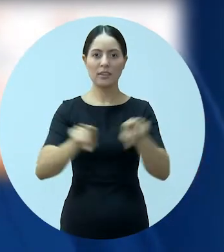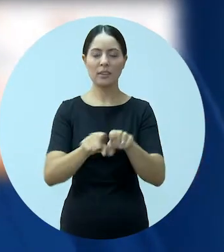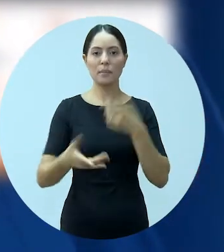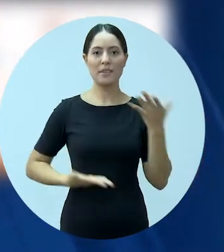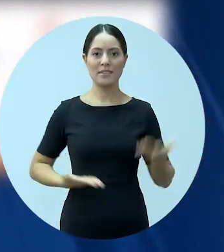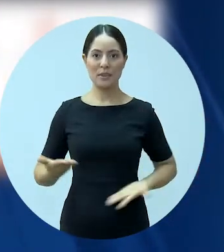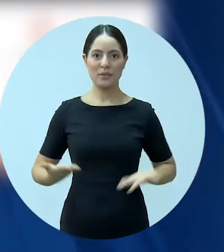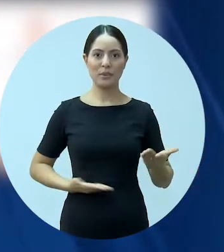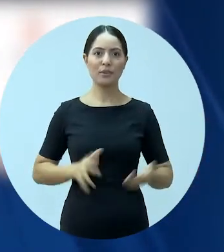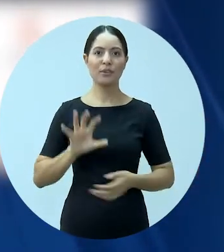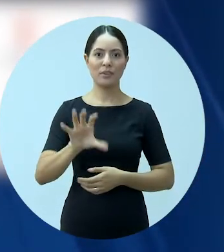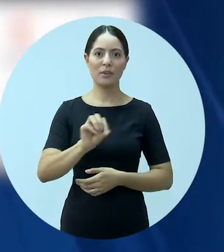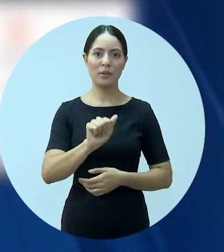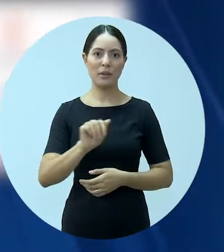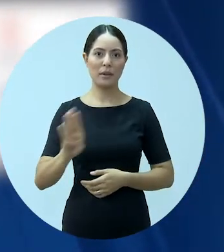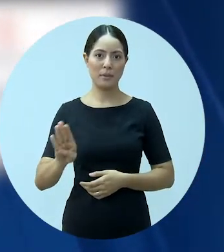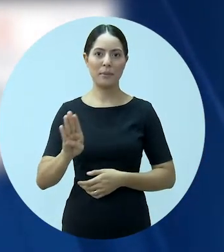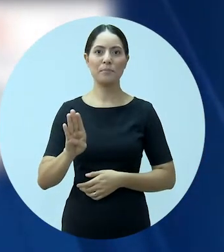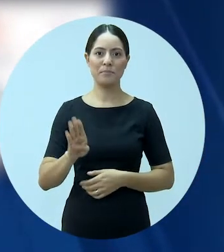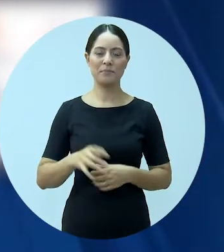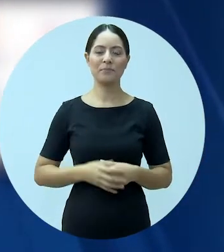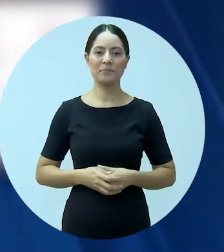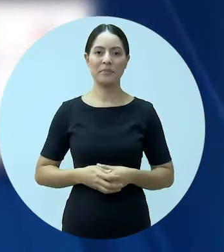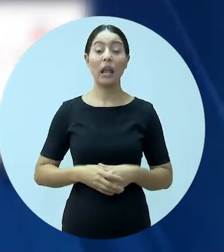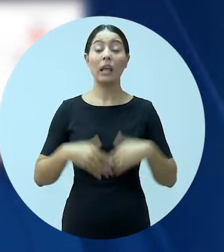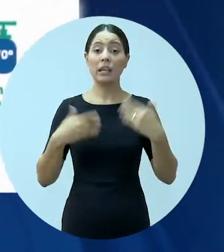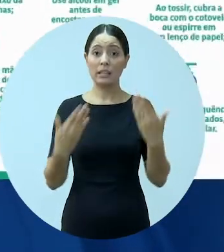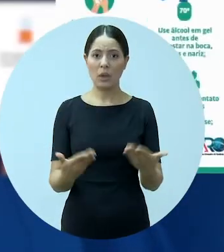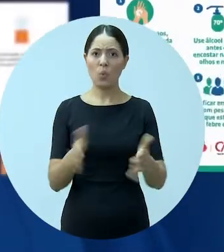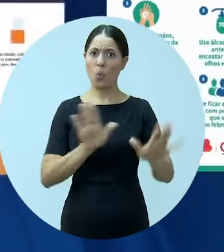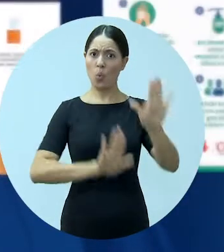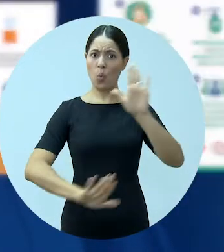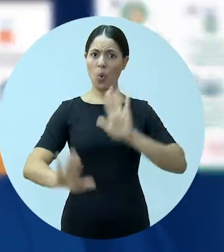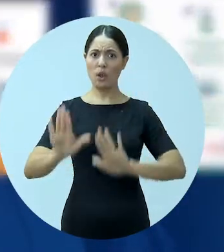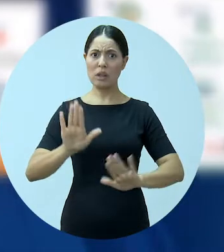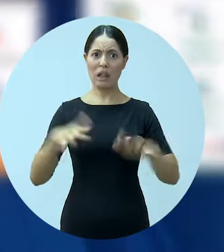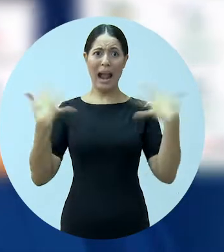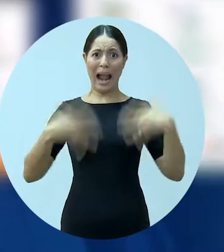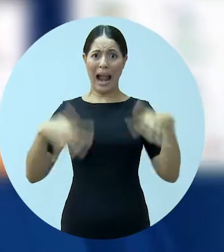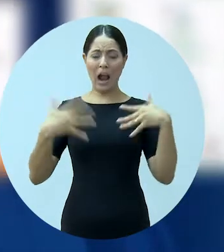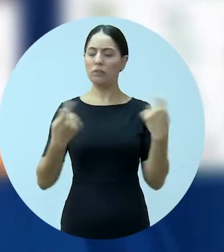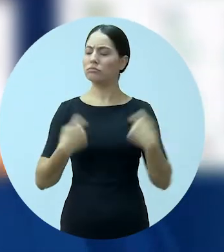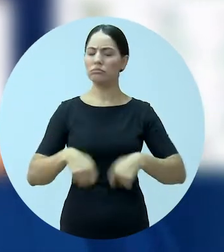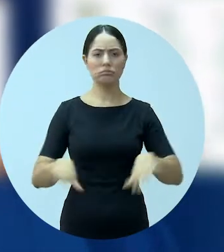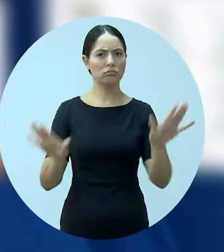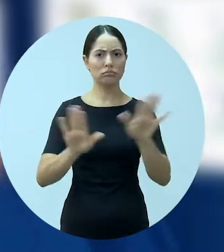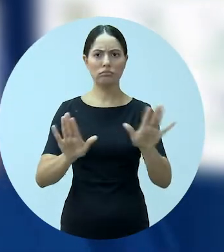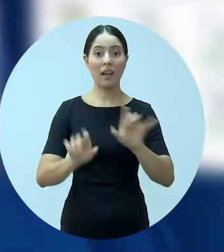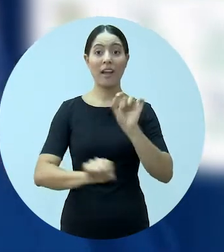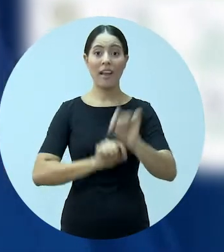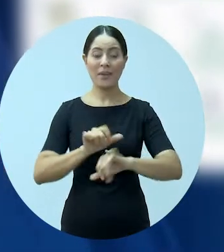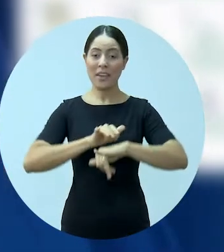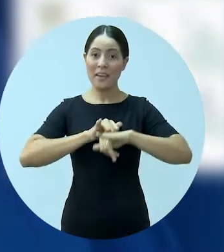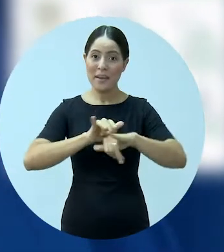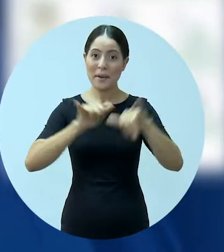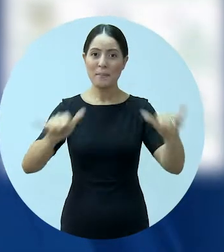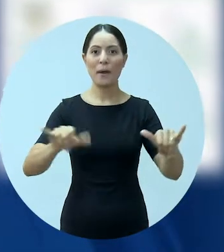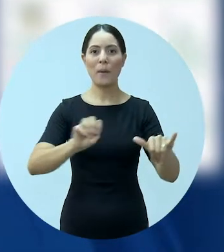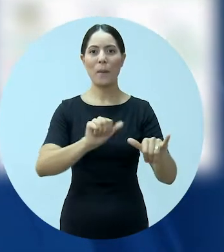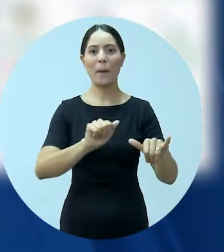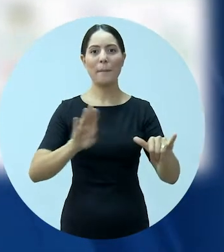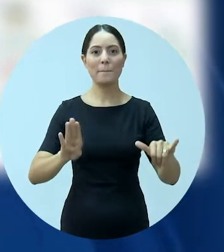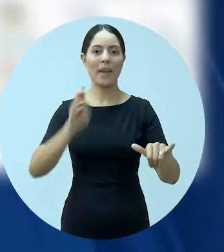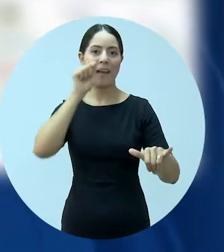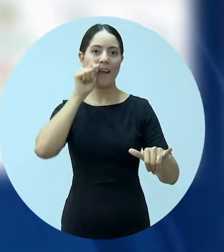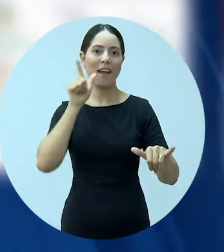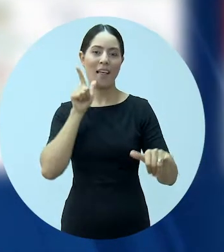salas de apoio e também a todos os servidores da OAB Rondônia. Cuidado sem pânico. É assim que se previne